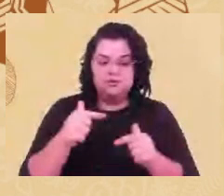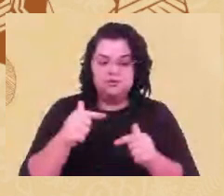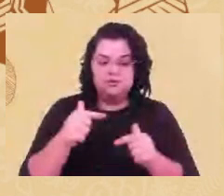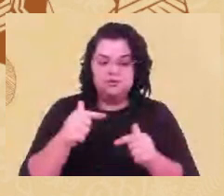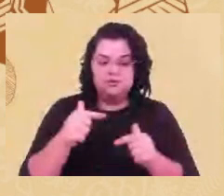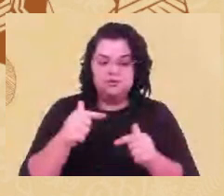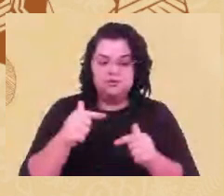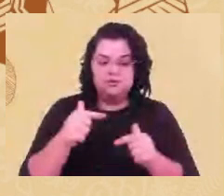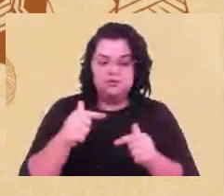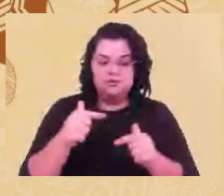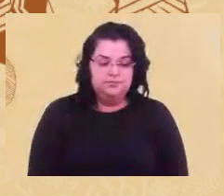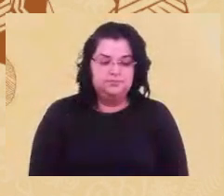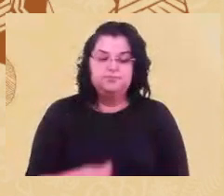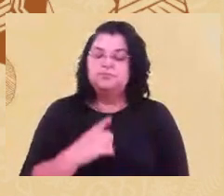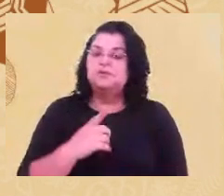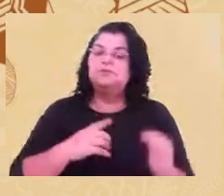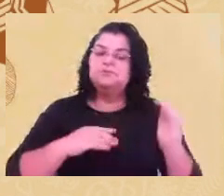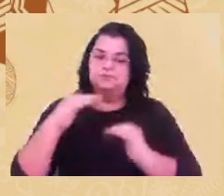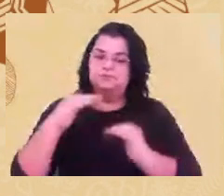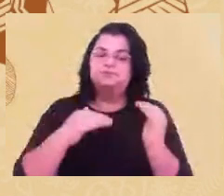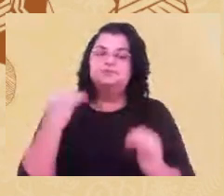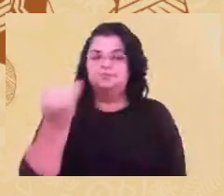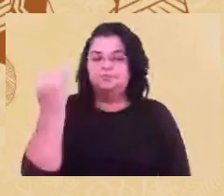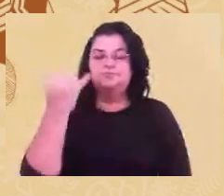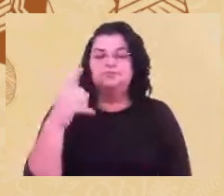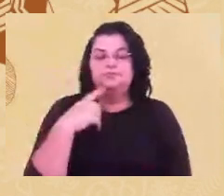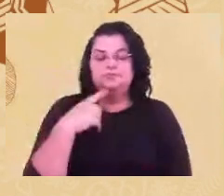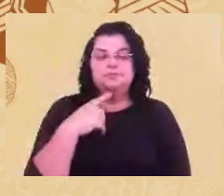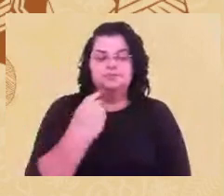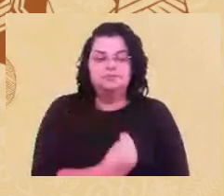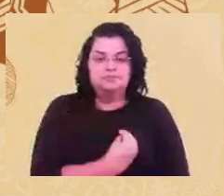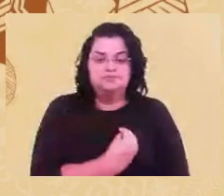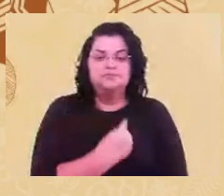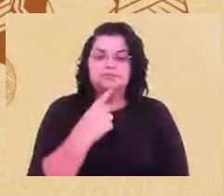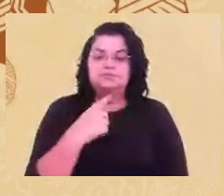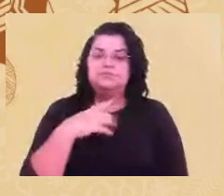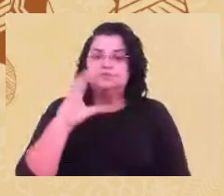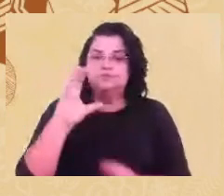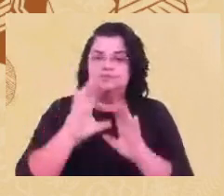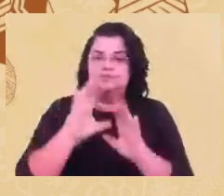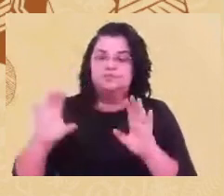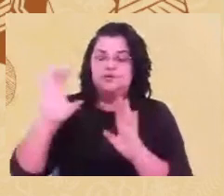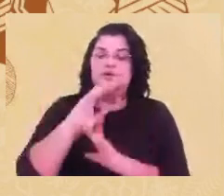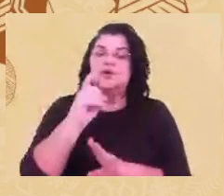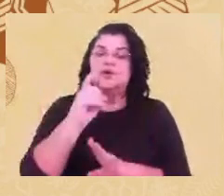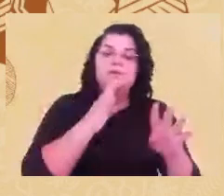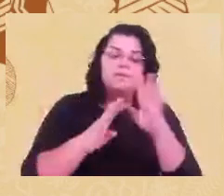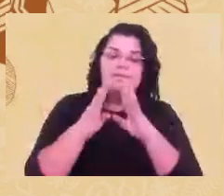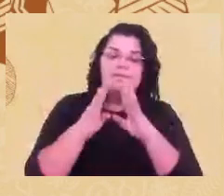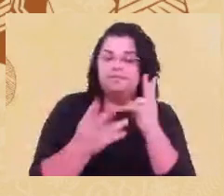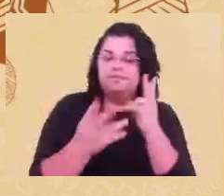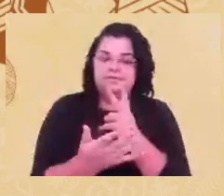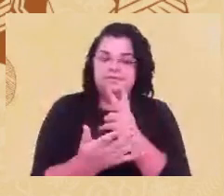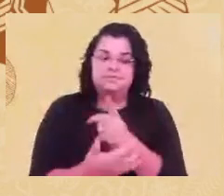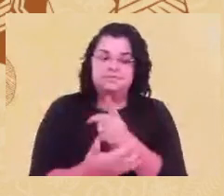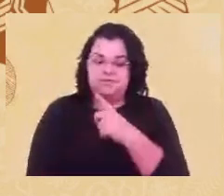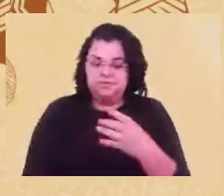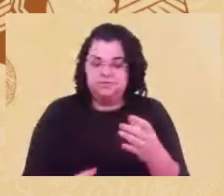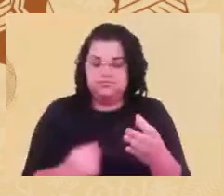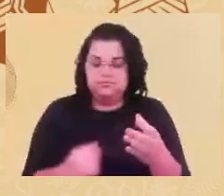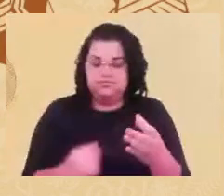amigas, rostos conhecidos, nas figuras da Cinti e da Eliane, agradeço a todos, e a todas e a todas.